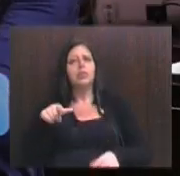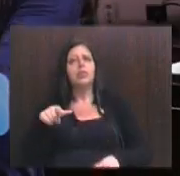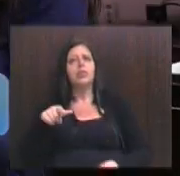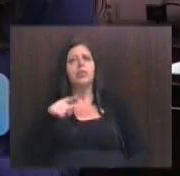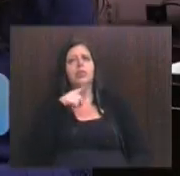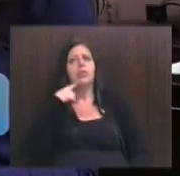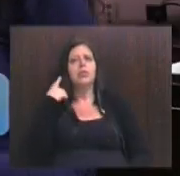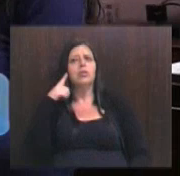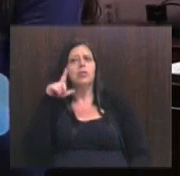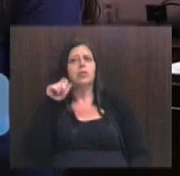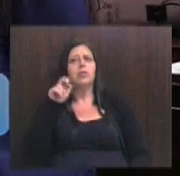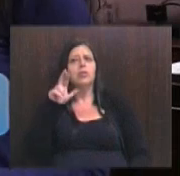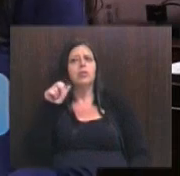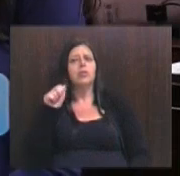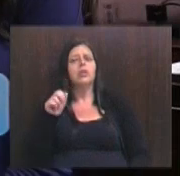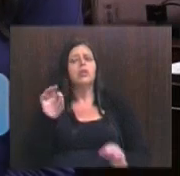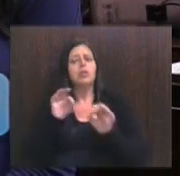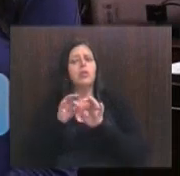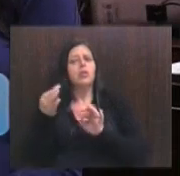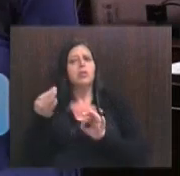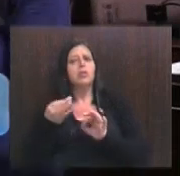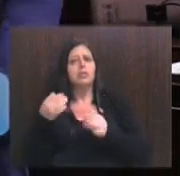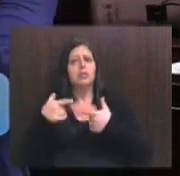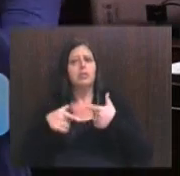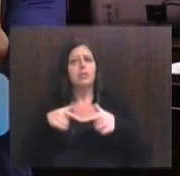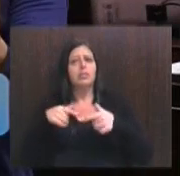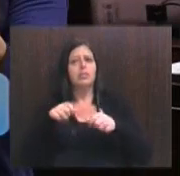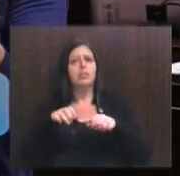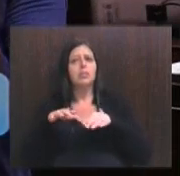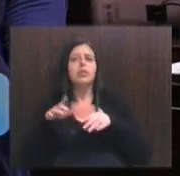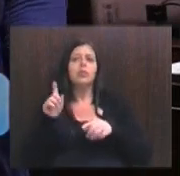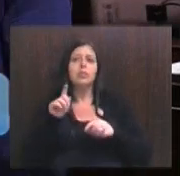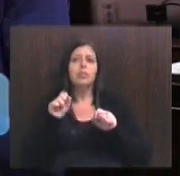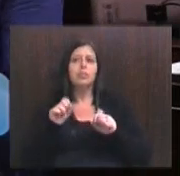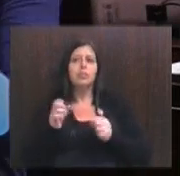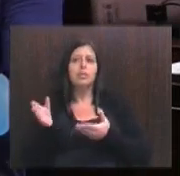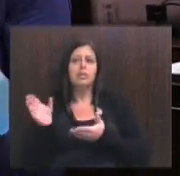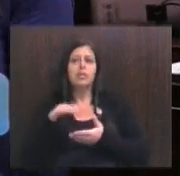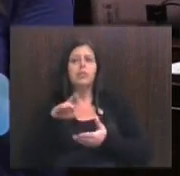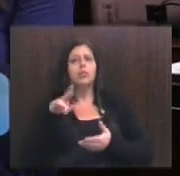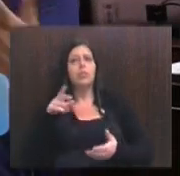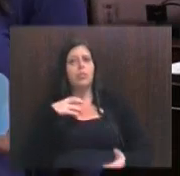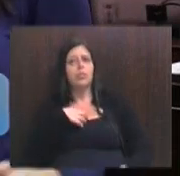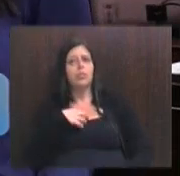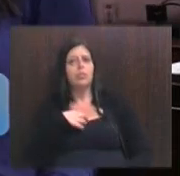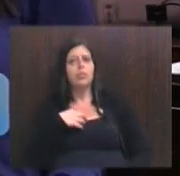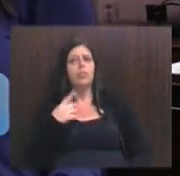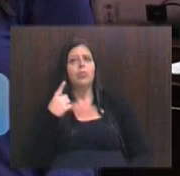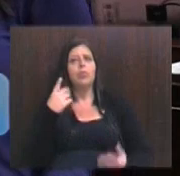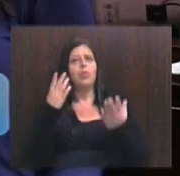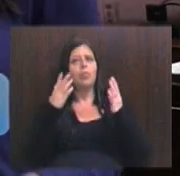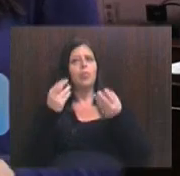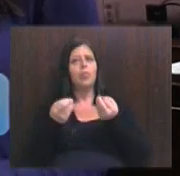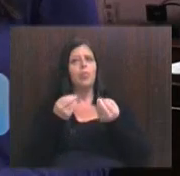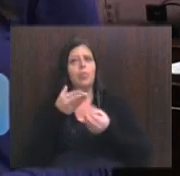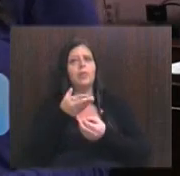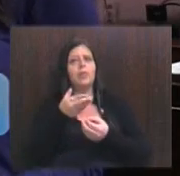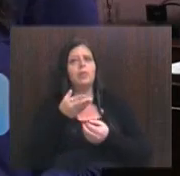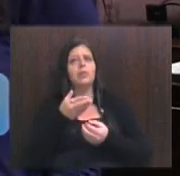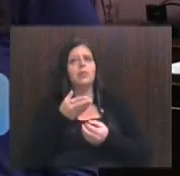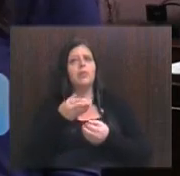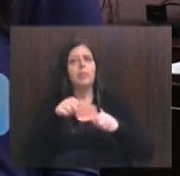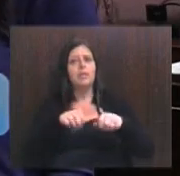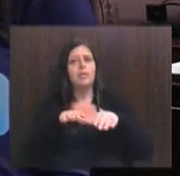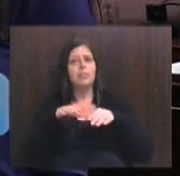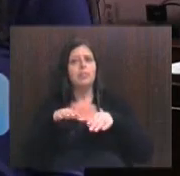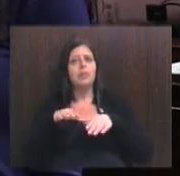ao deputado Lara, que faz um excelente trabalho na Assembleia e não poderia trazer, de outra forma, uma homenagem como essa para a nossa Assembleia